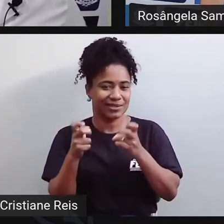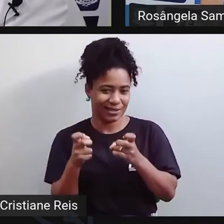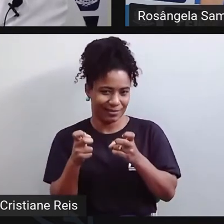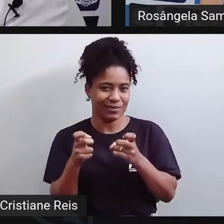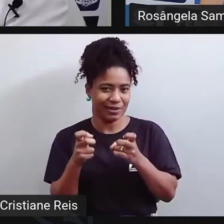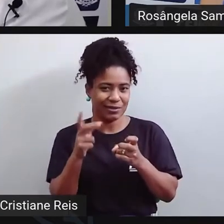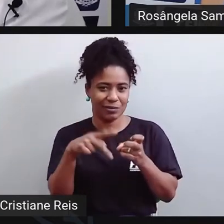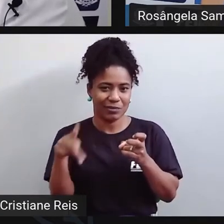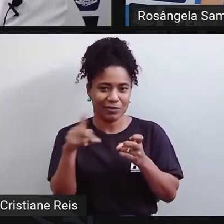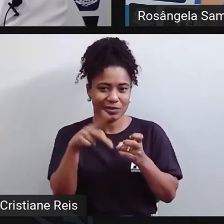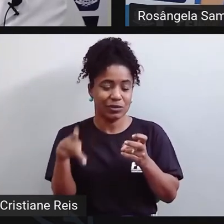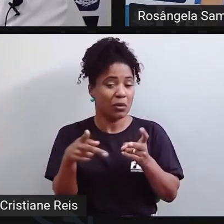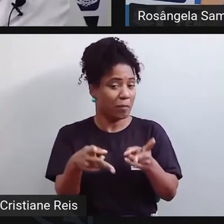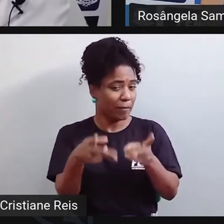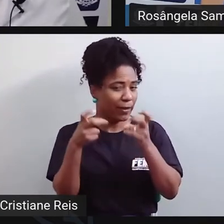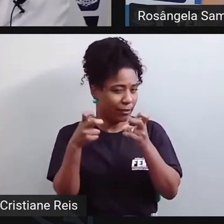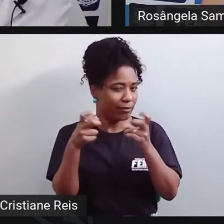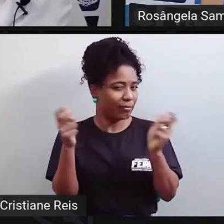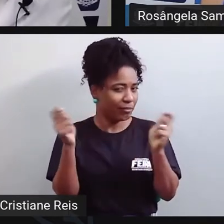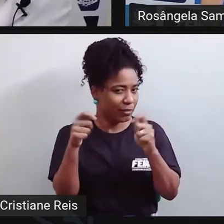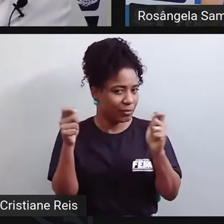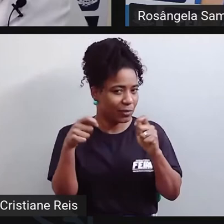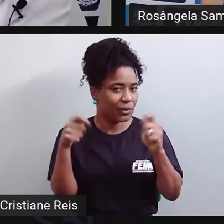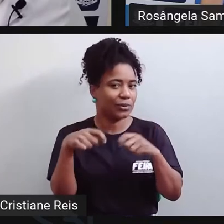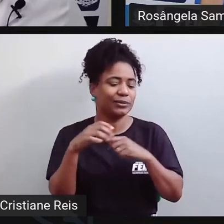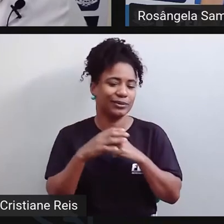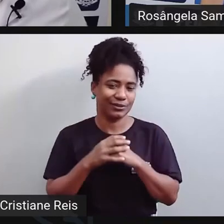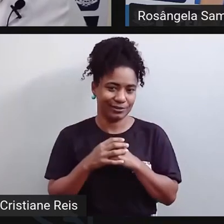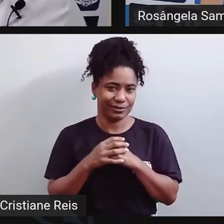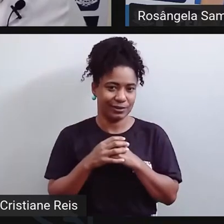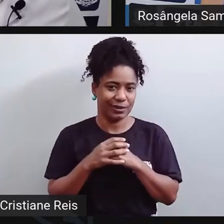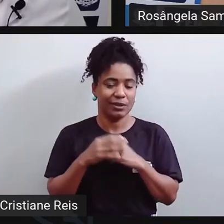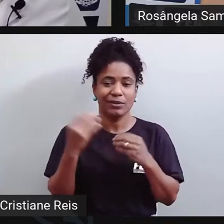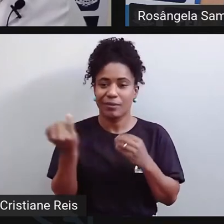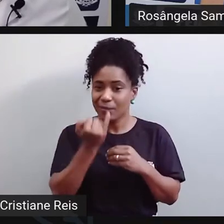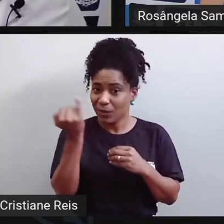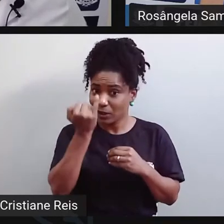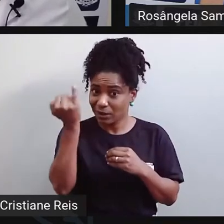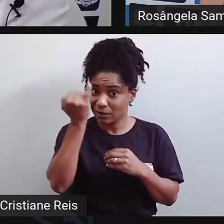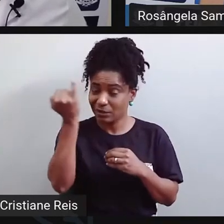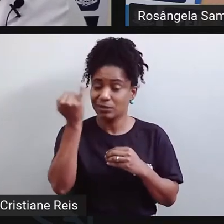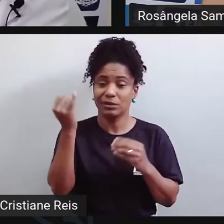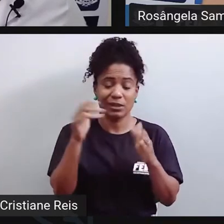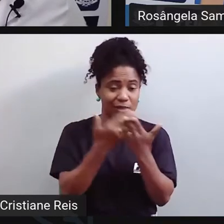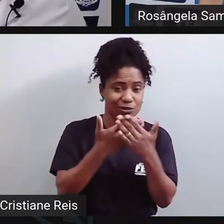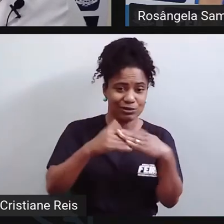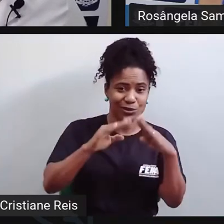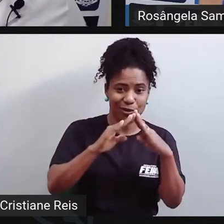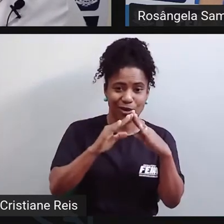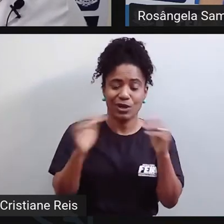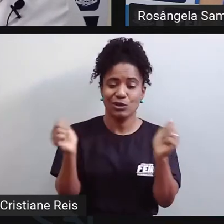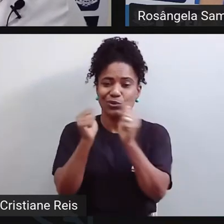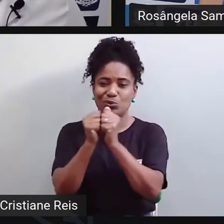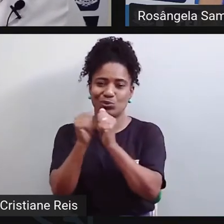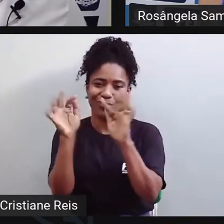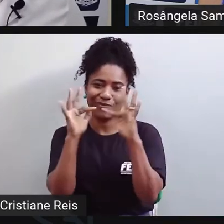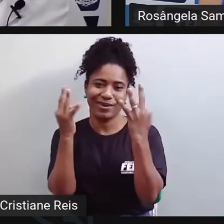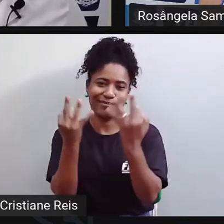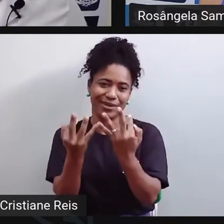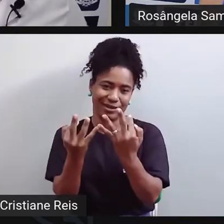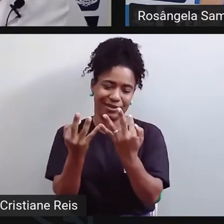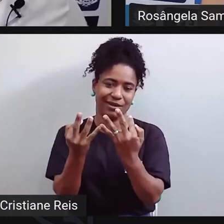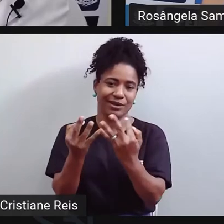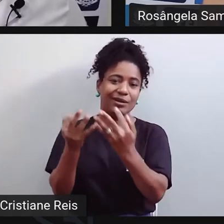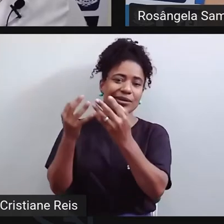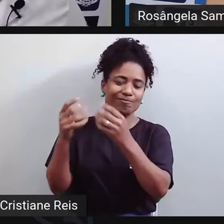professor, pode ser percebido pelo professor. Então, fazer esse trabalho conjunto com a família, para que se possa ter